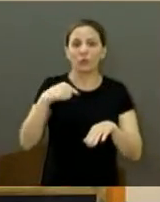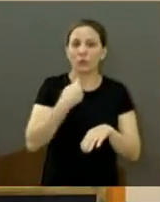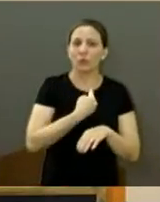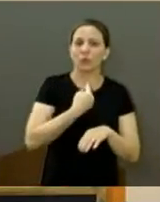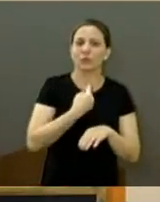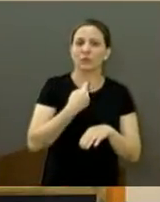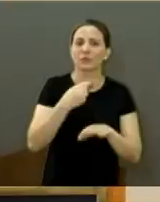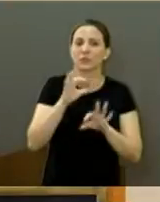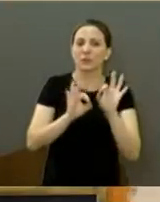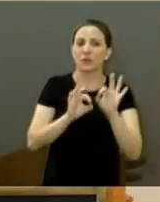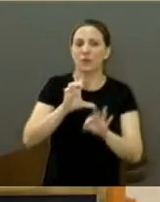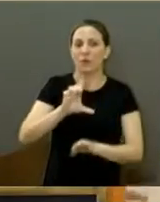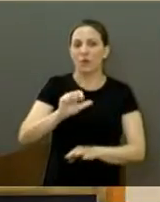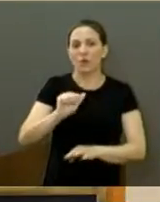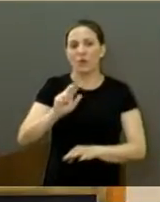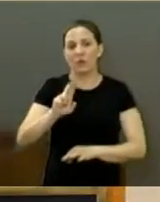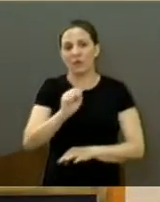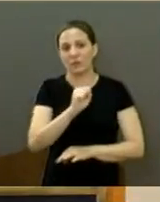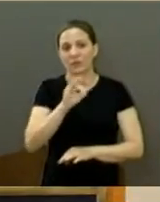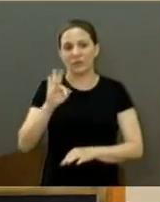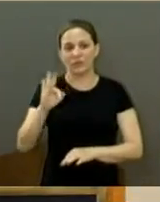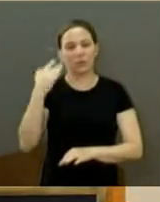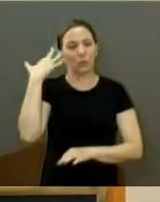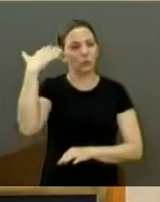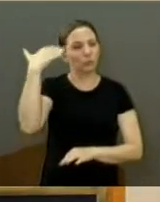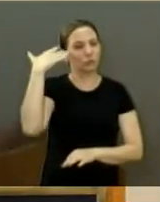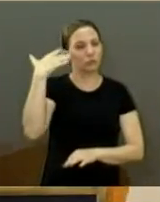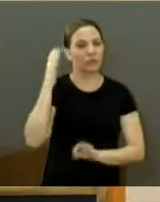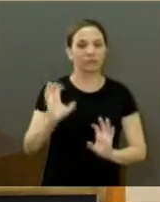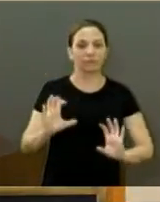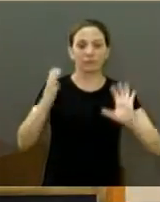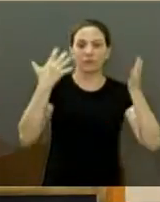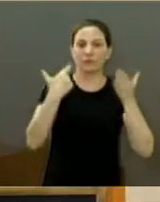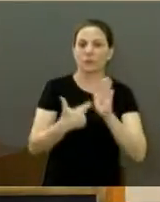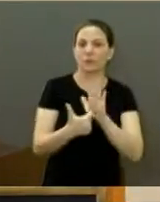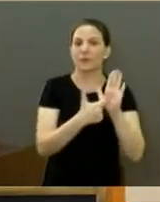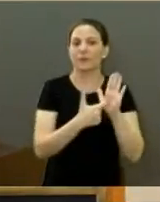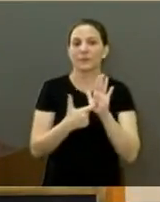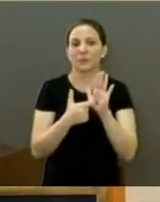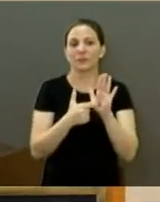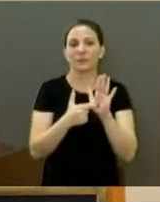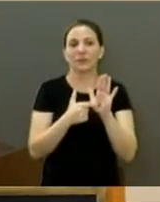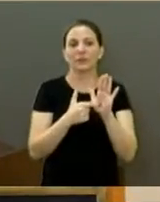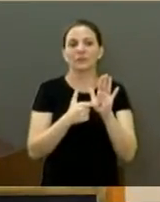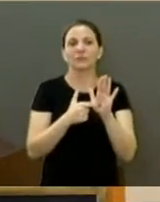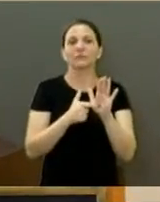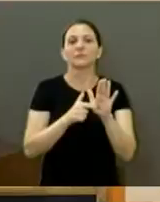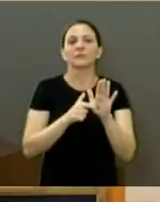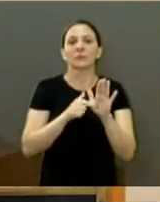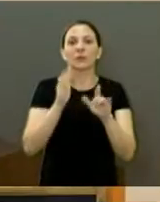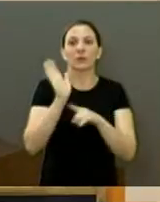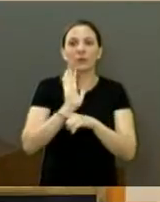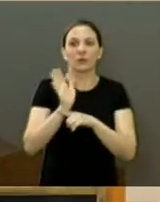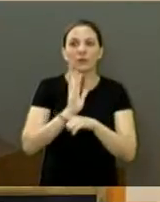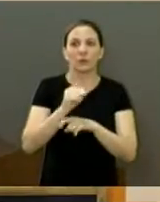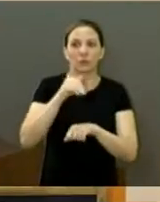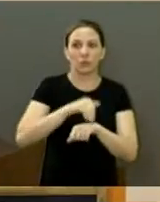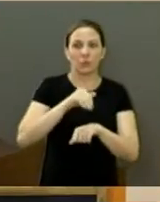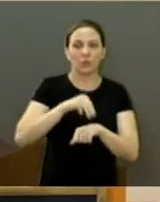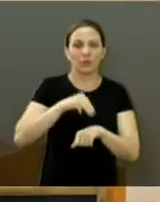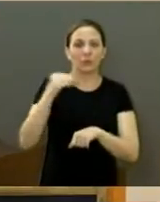lá no Lá de São Francisco, que realmente foi um sucesso. Eu gostaria de estar compartilhando com vocês um vídeo com alguns momentos importantes